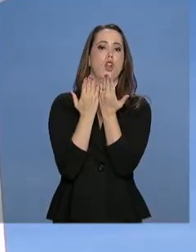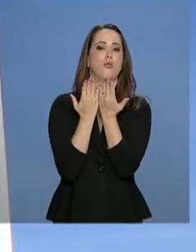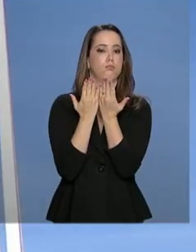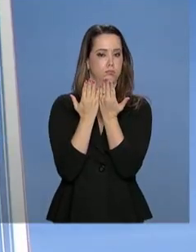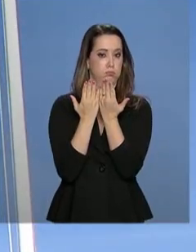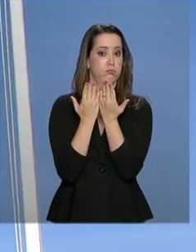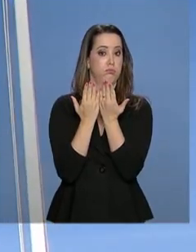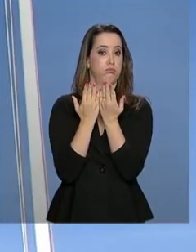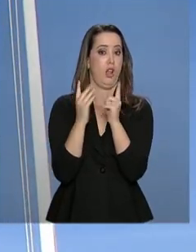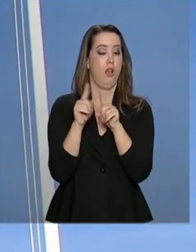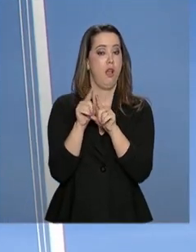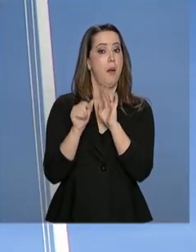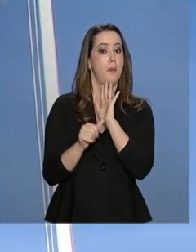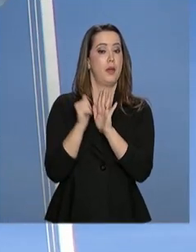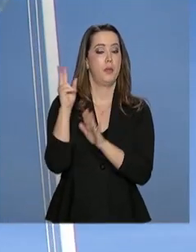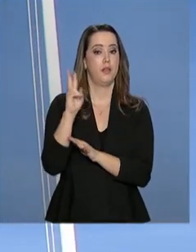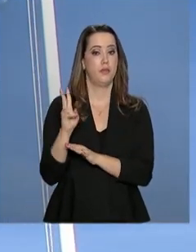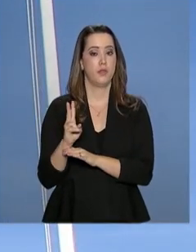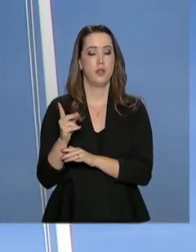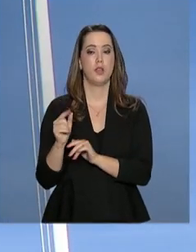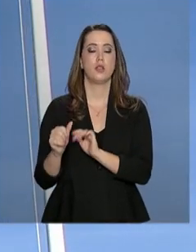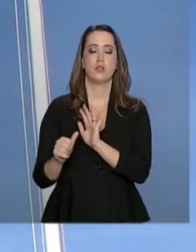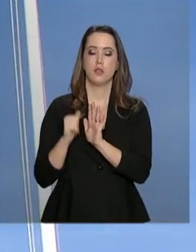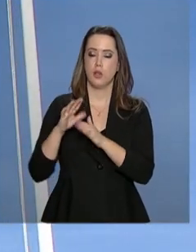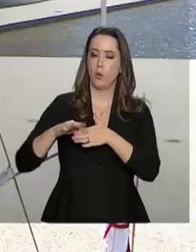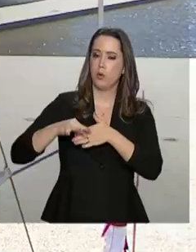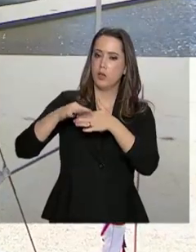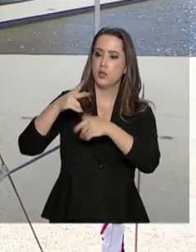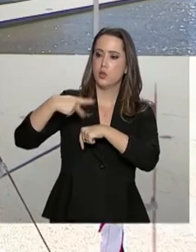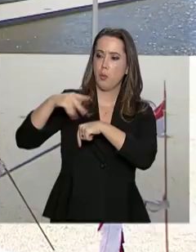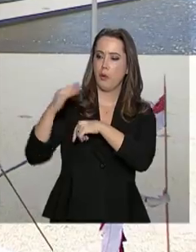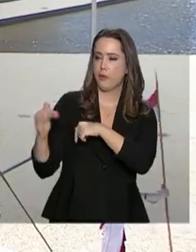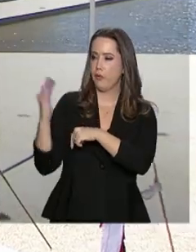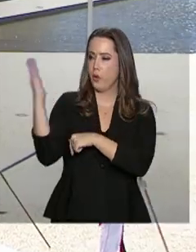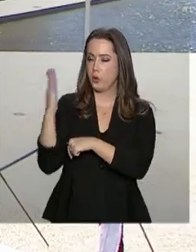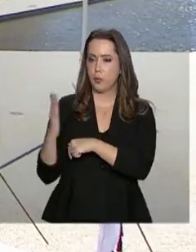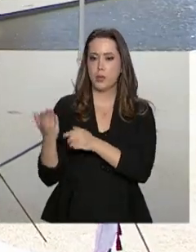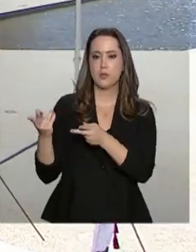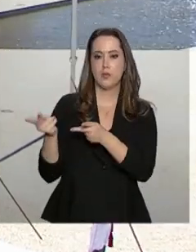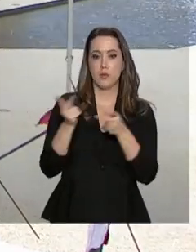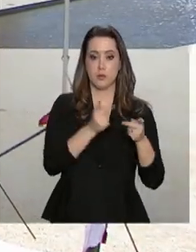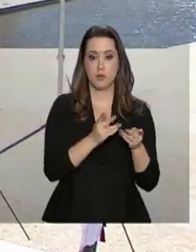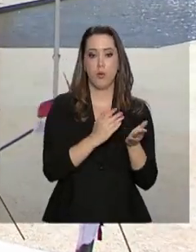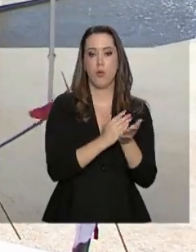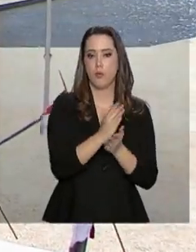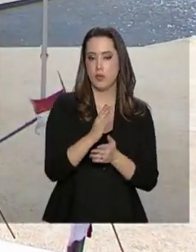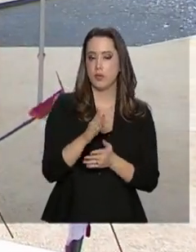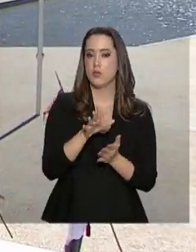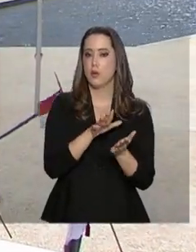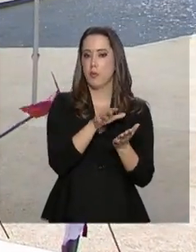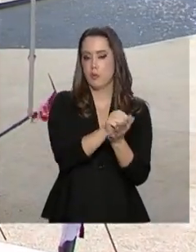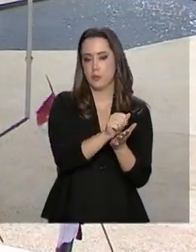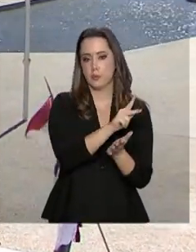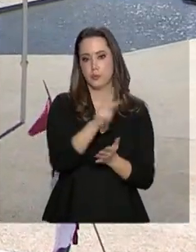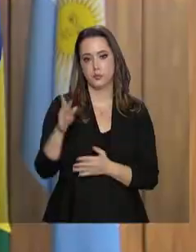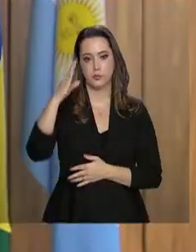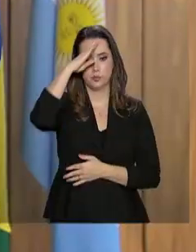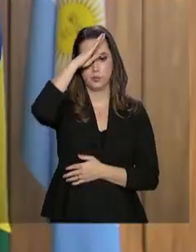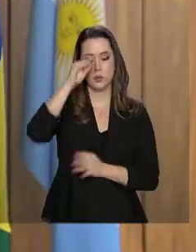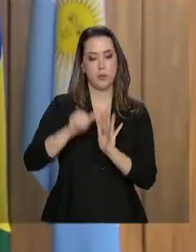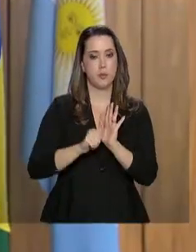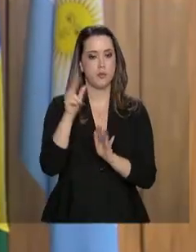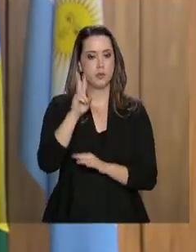Esta é a primeira visita oficial de um chefe de Estado desde que Jair Bolsonaro assumiu a presidência.